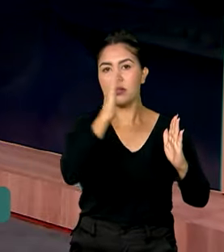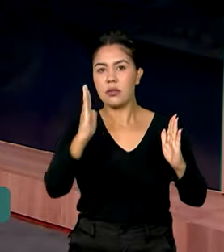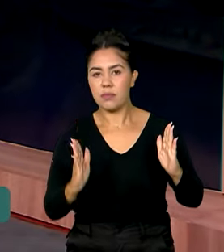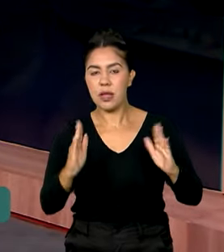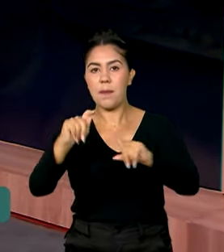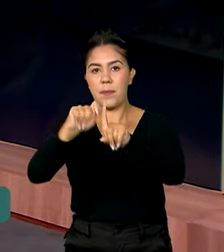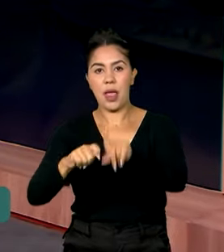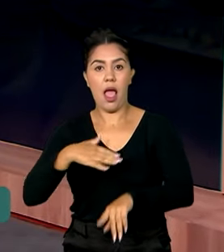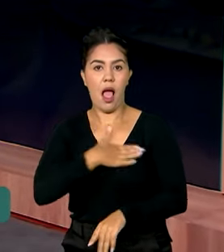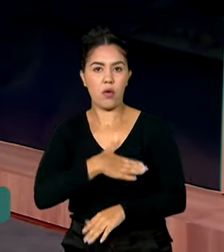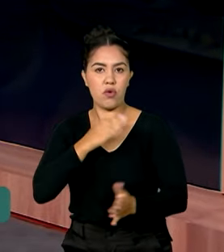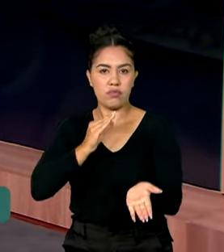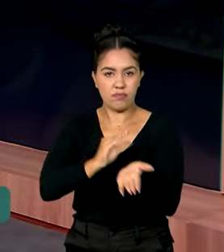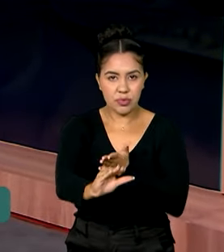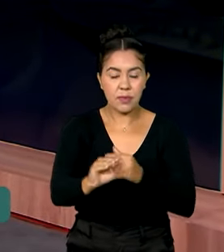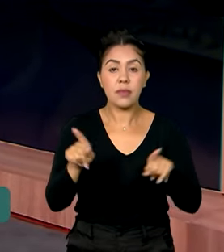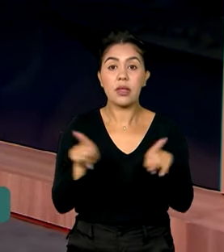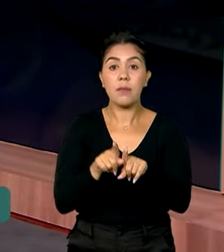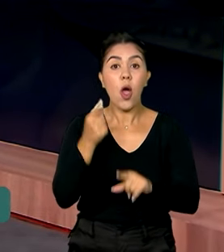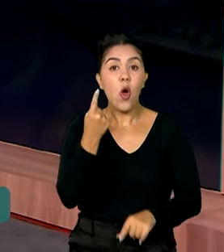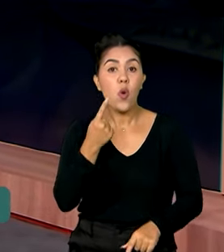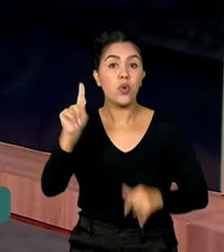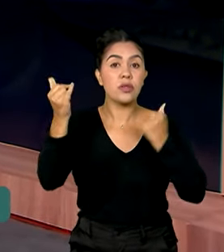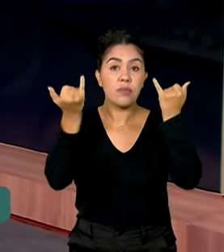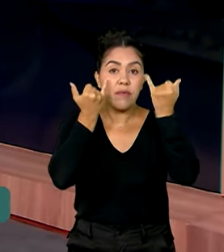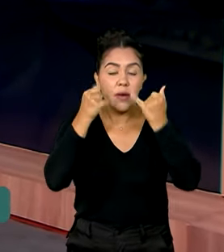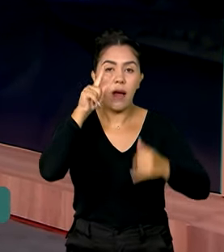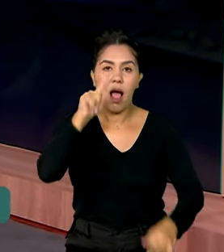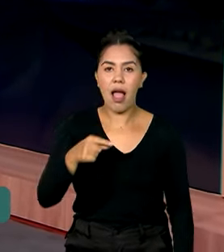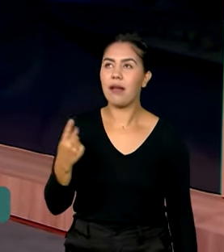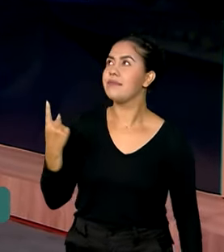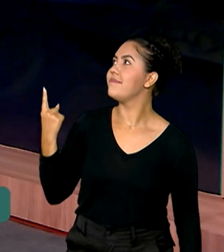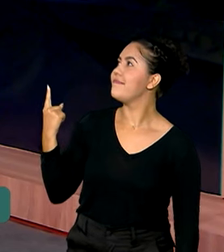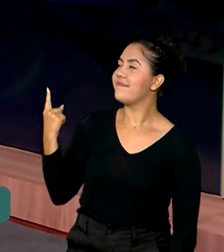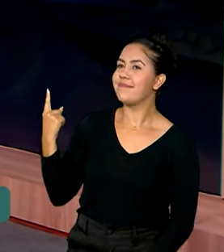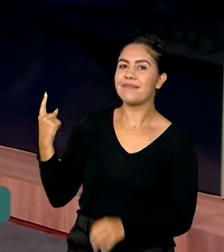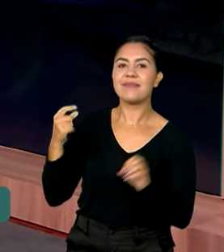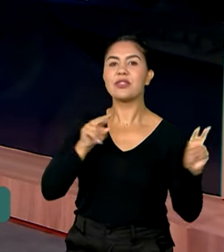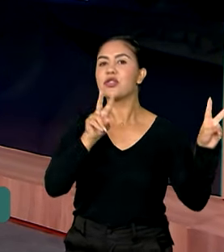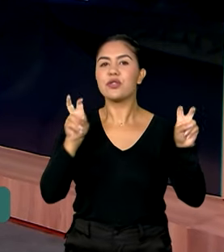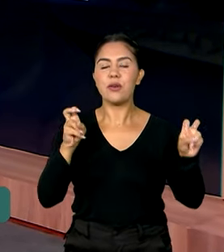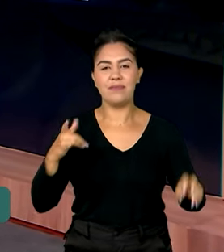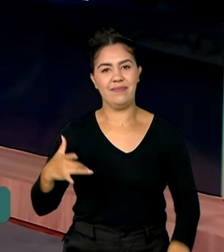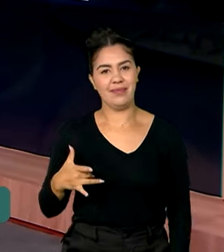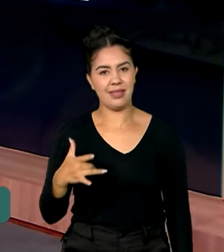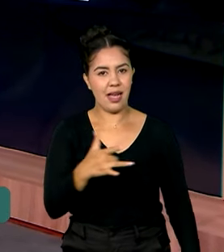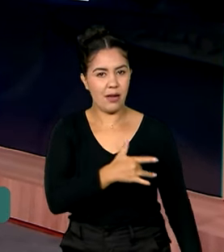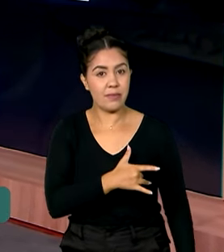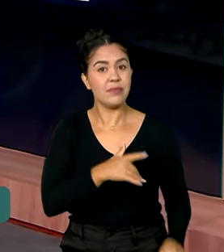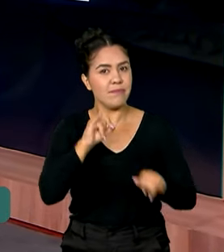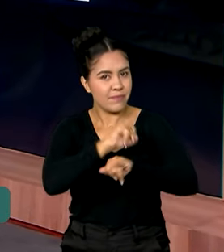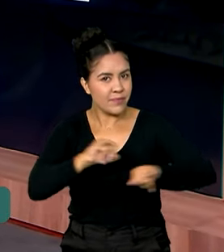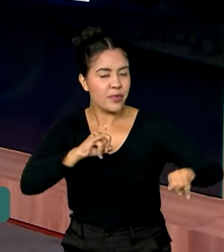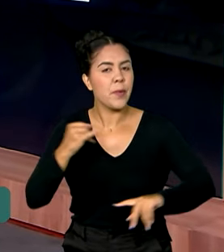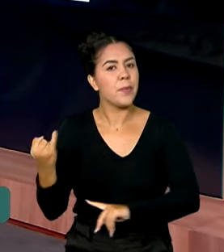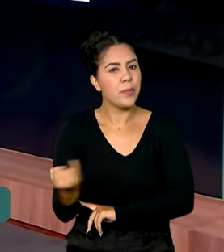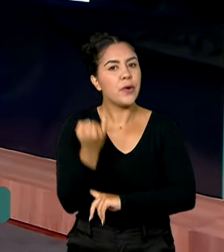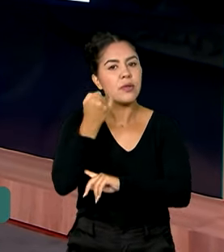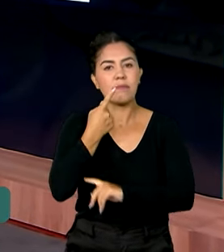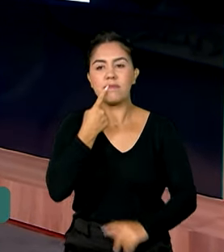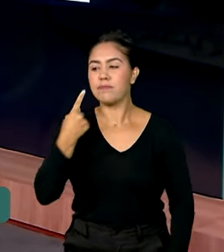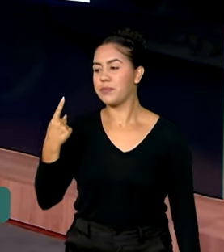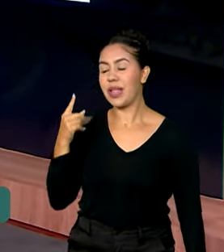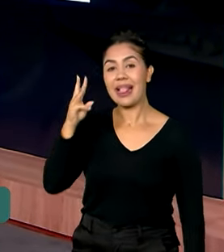Olha, a nossa próxima e última tela, a gente fala aí da saúde, um importante anúncio que foi feito na terça-feira,